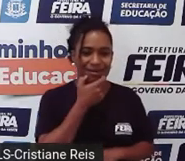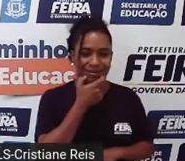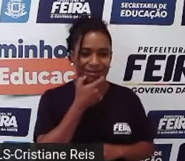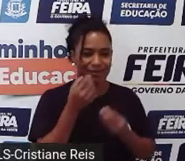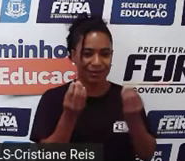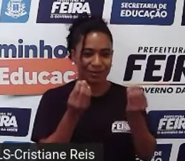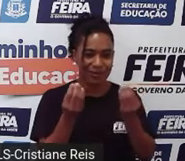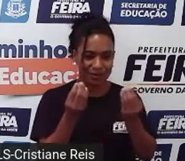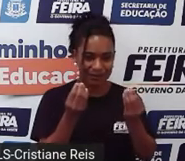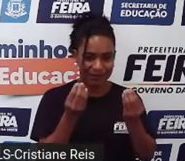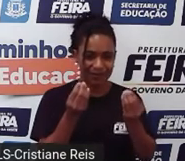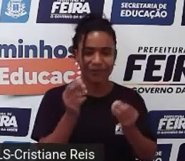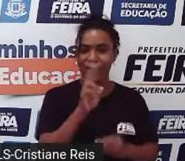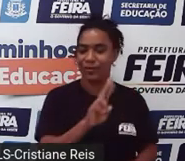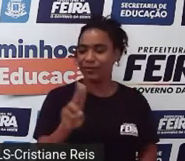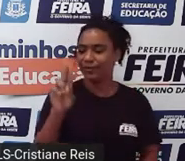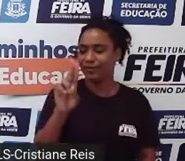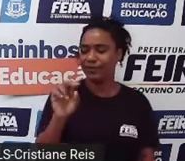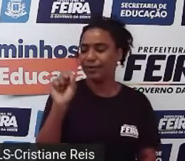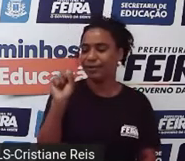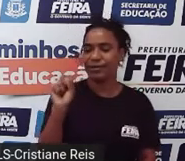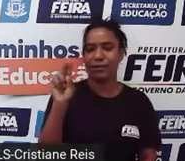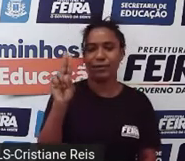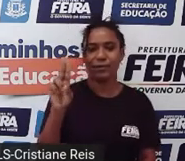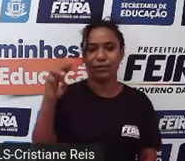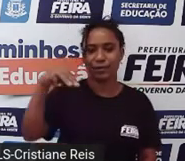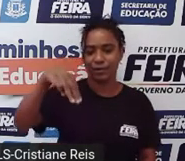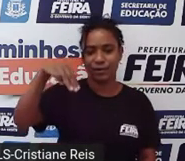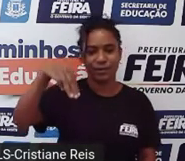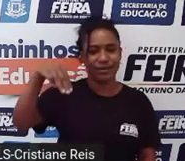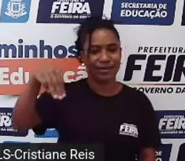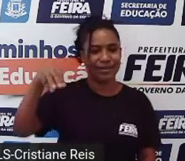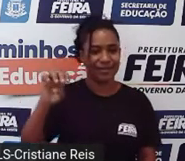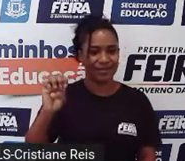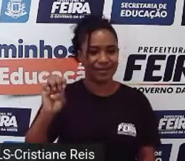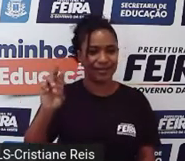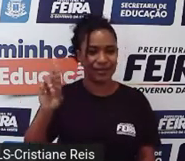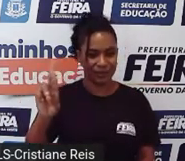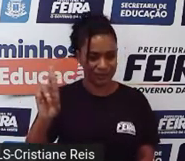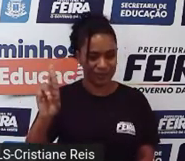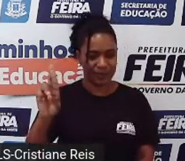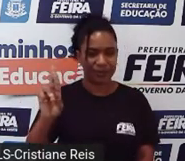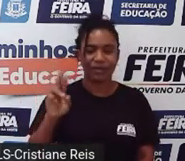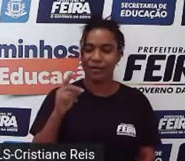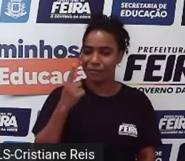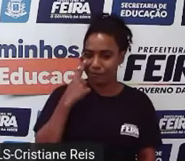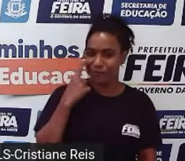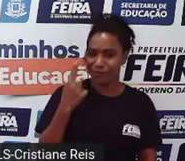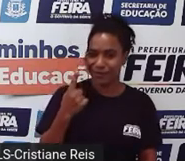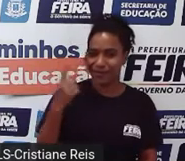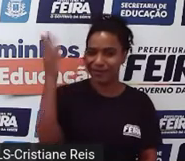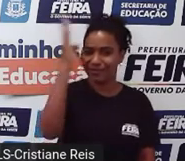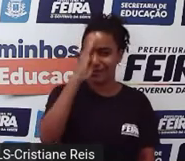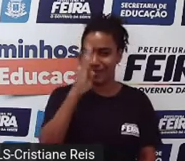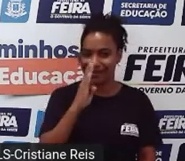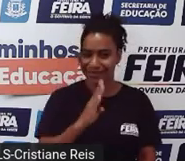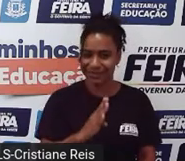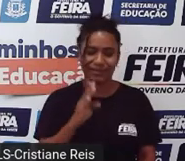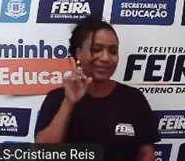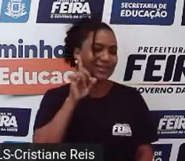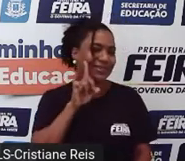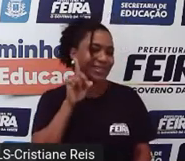Summer. Observe bem que aqui no Brasil e nos Estados Unidos nós temos as mesmas